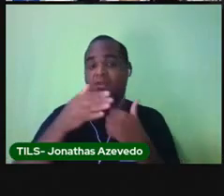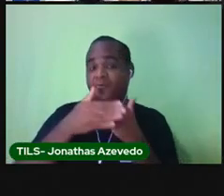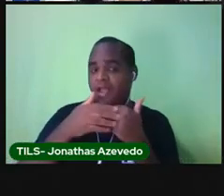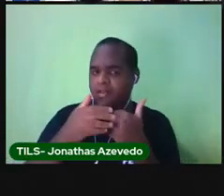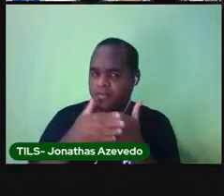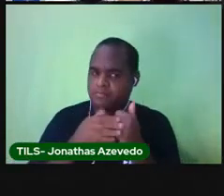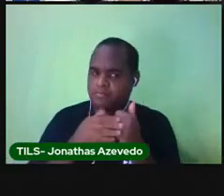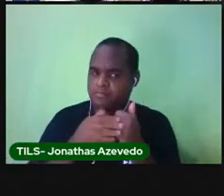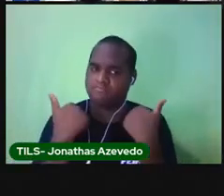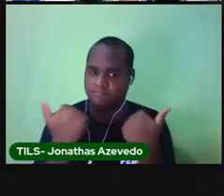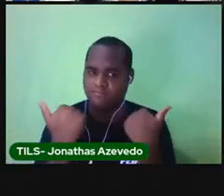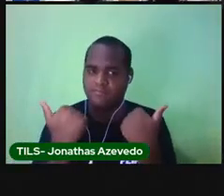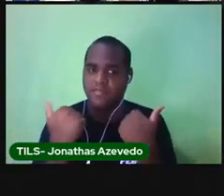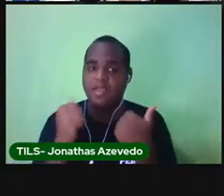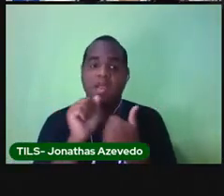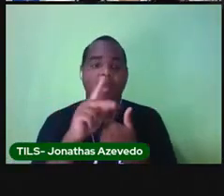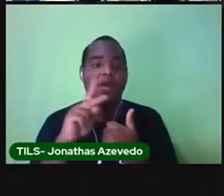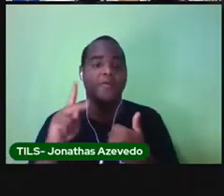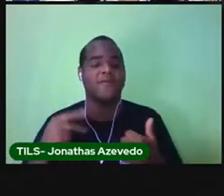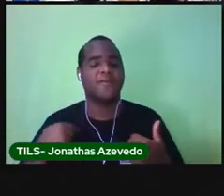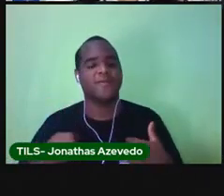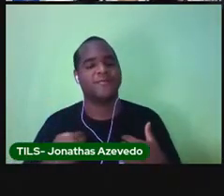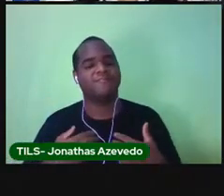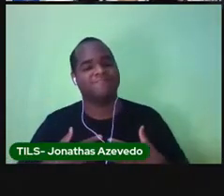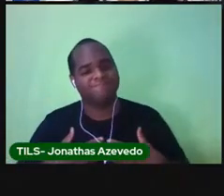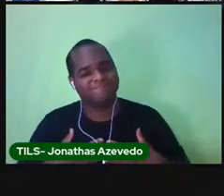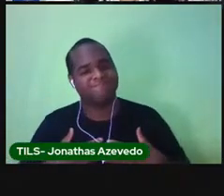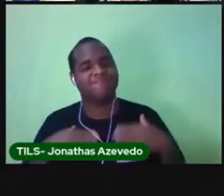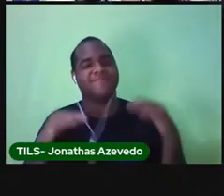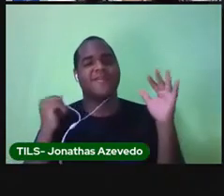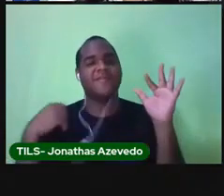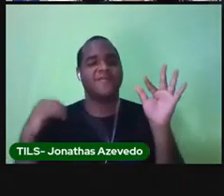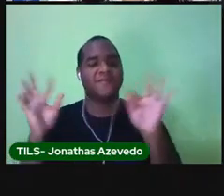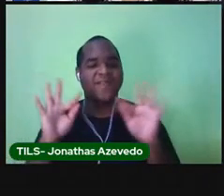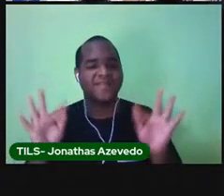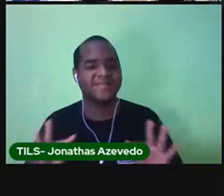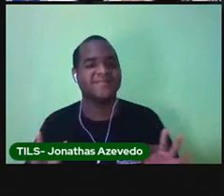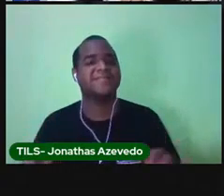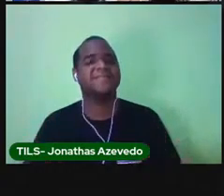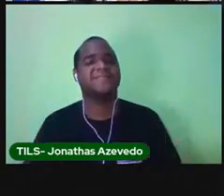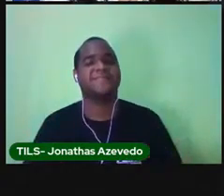que a prova vai ficar muito orgulhosa da sua tarefinha. Certo?